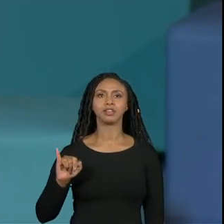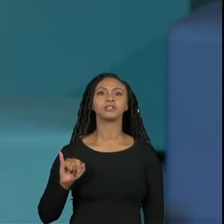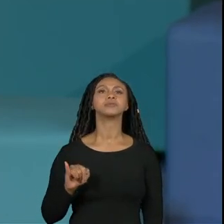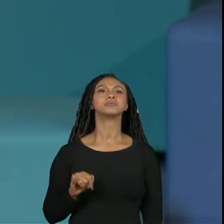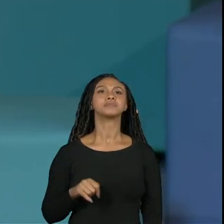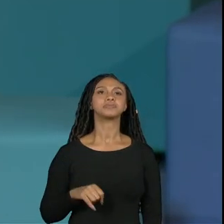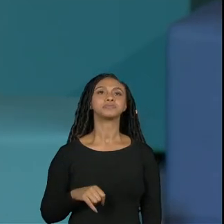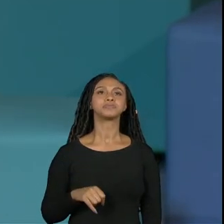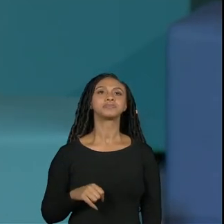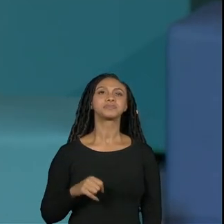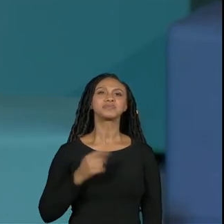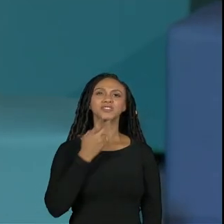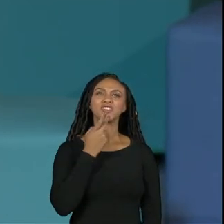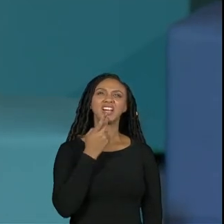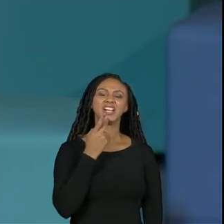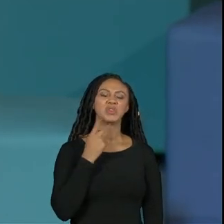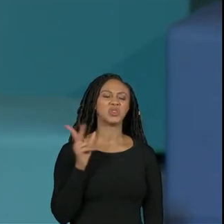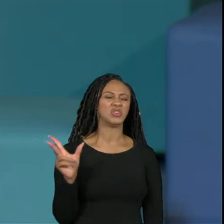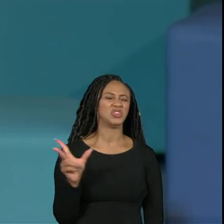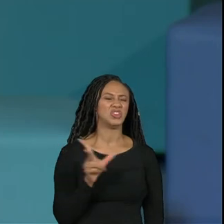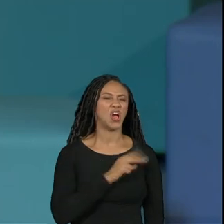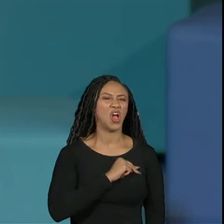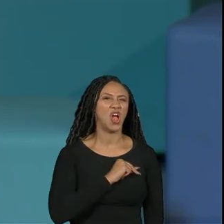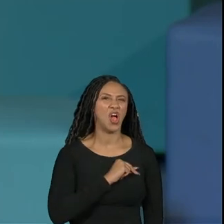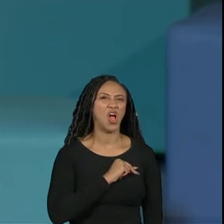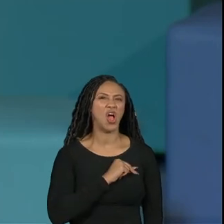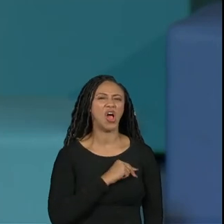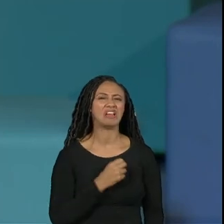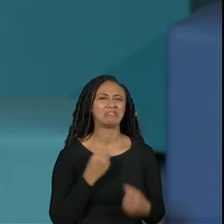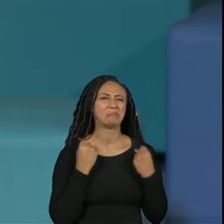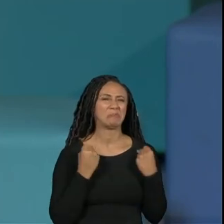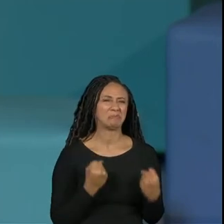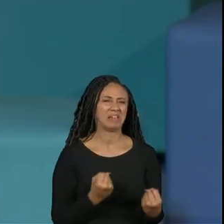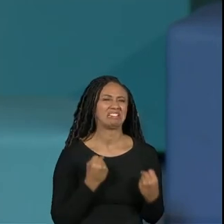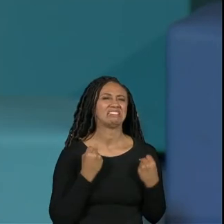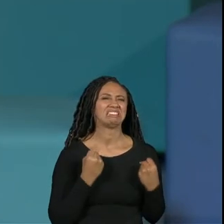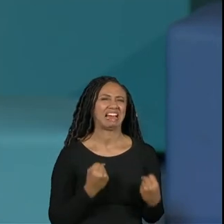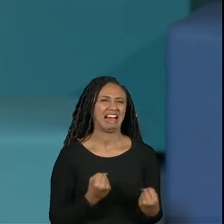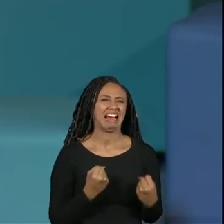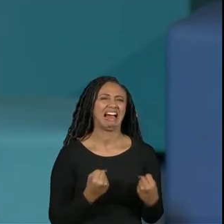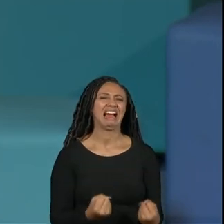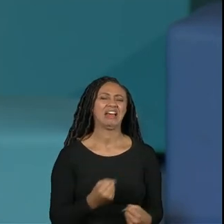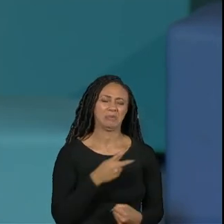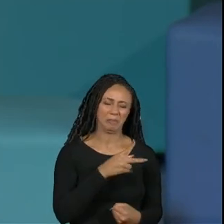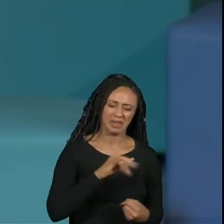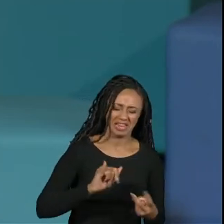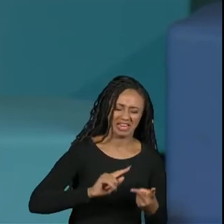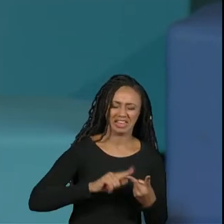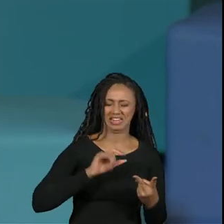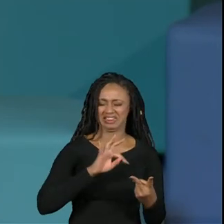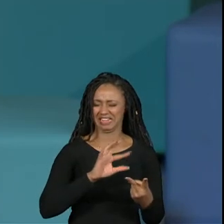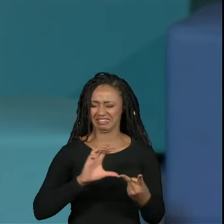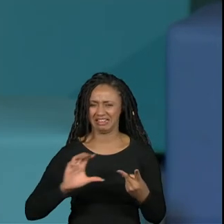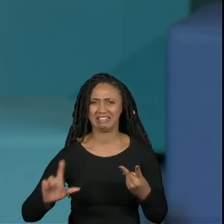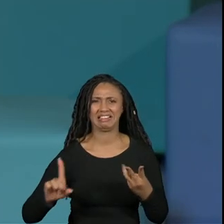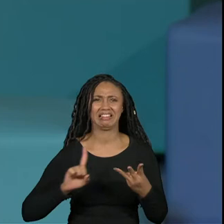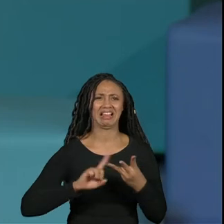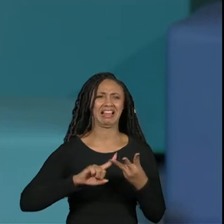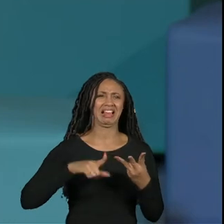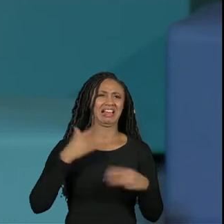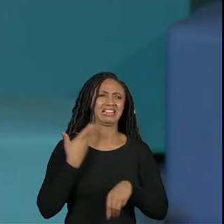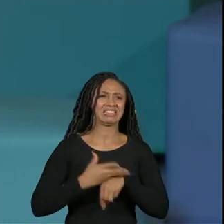Valdinei diz assim nossa fica pesado né tem PI tem TCC tem